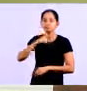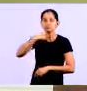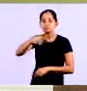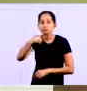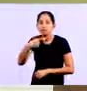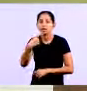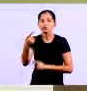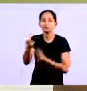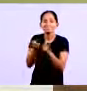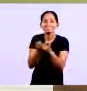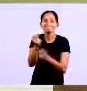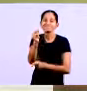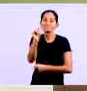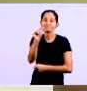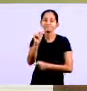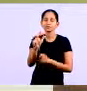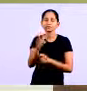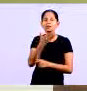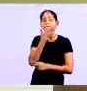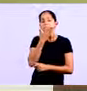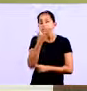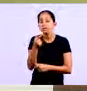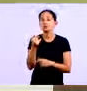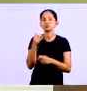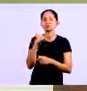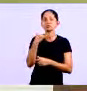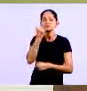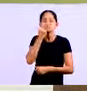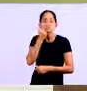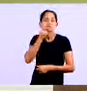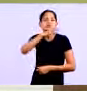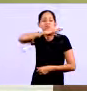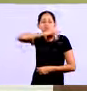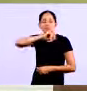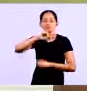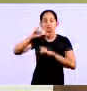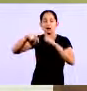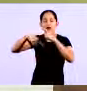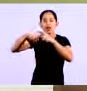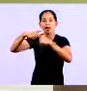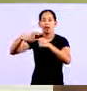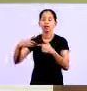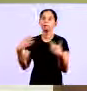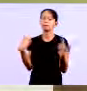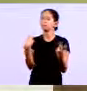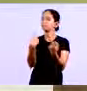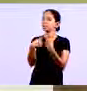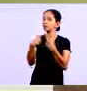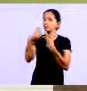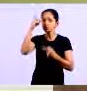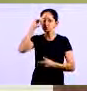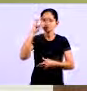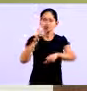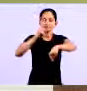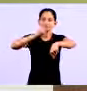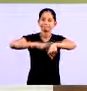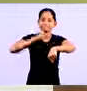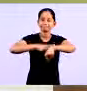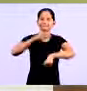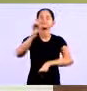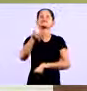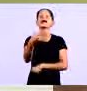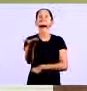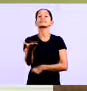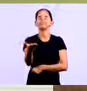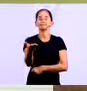cia. Por quê? Porque é mais fácil para ela ter a previsão e saber que você não vai pagar naquele dia, do que chegar no dia e ela não ter essa informação e ela vai